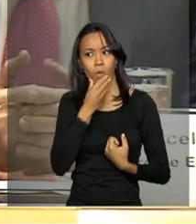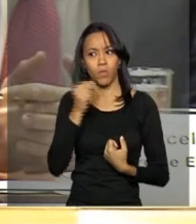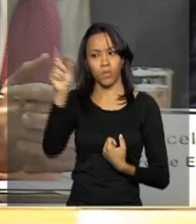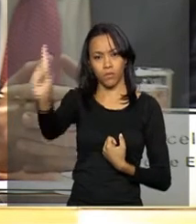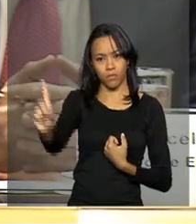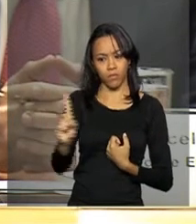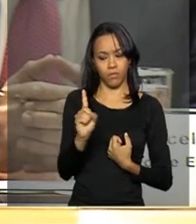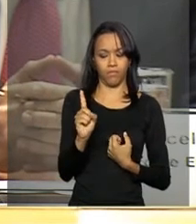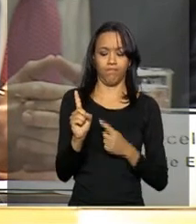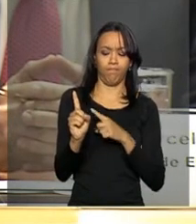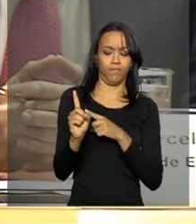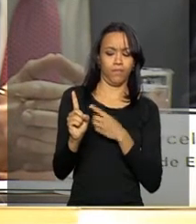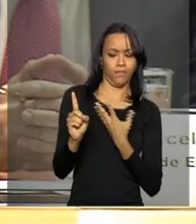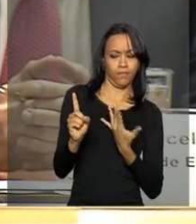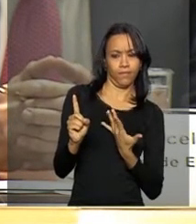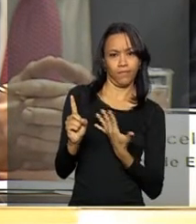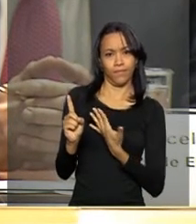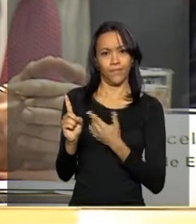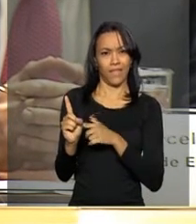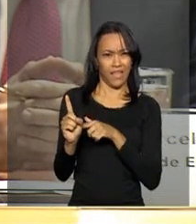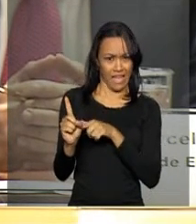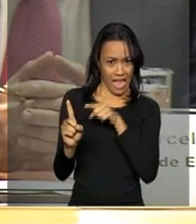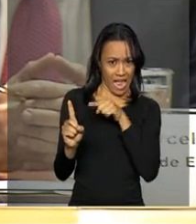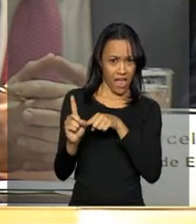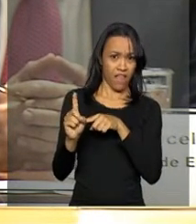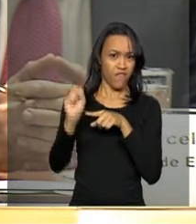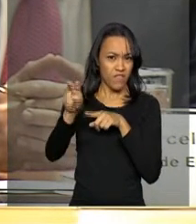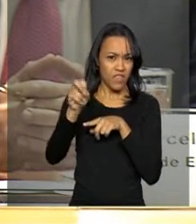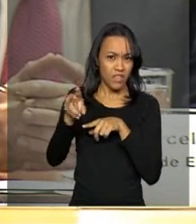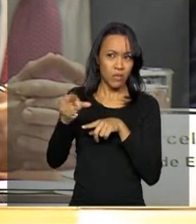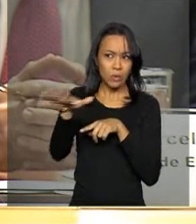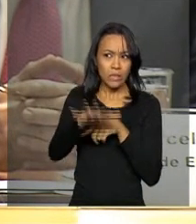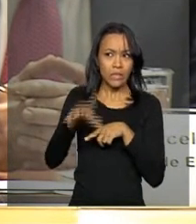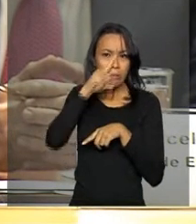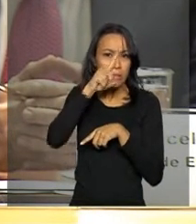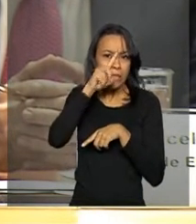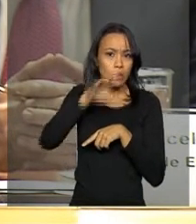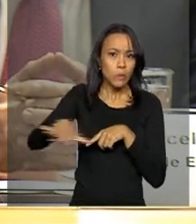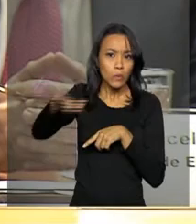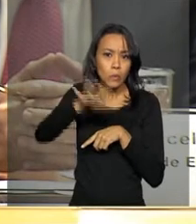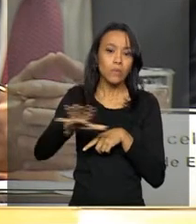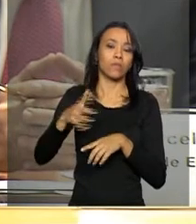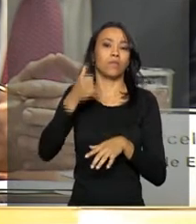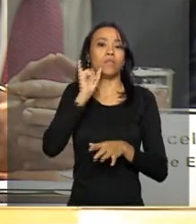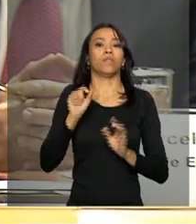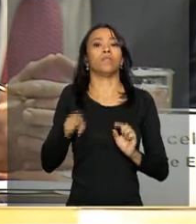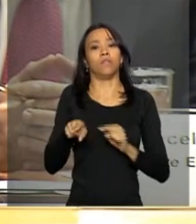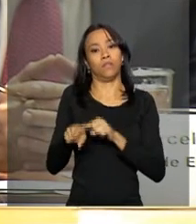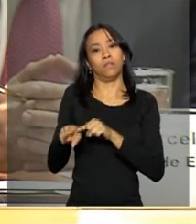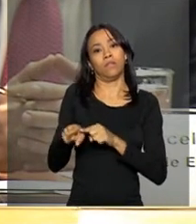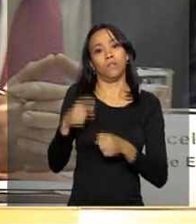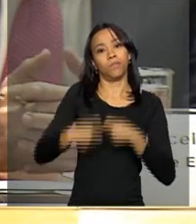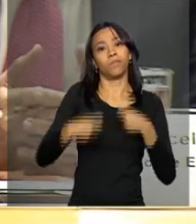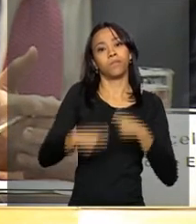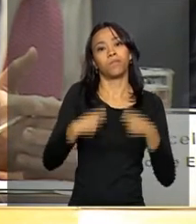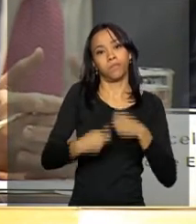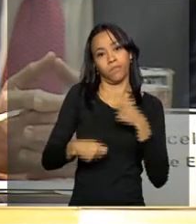sejam de áreas endêmicas da zika, porque